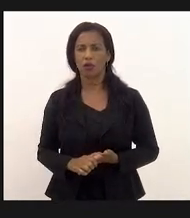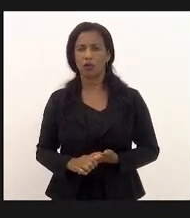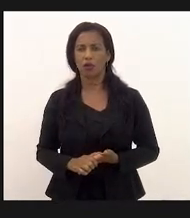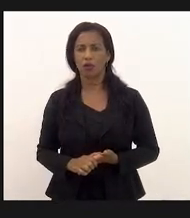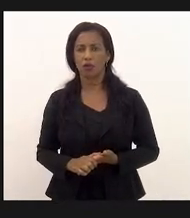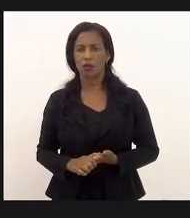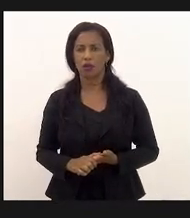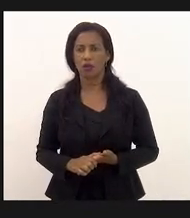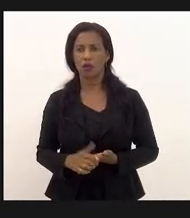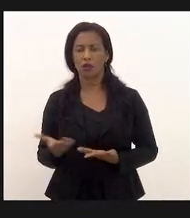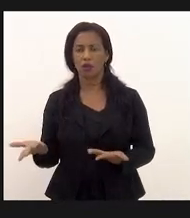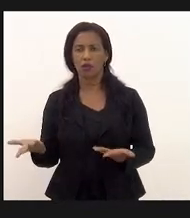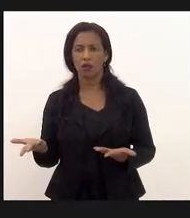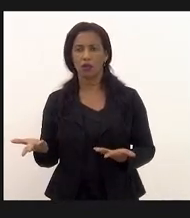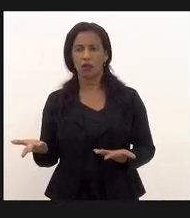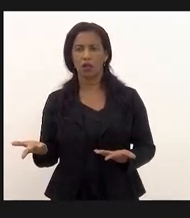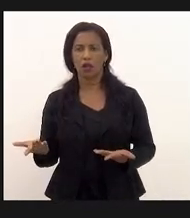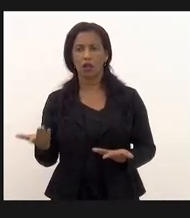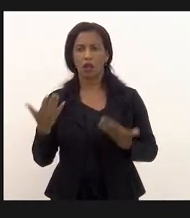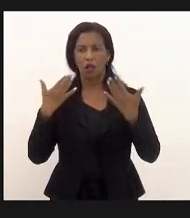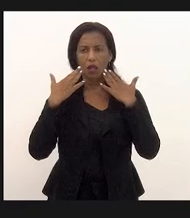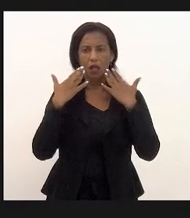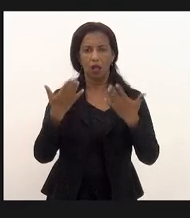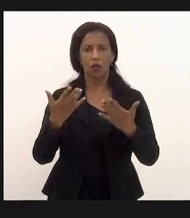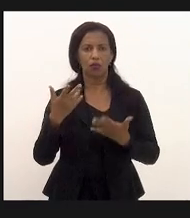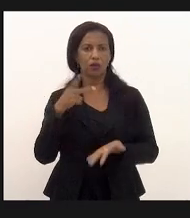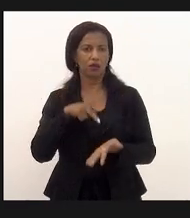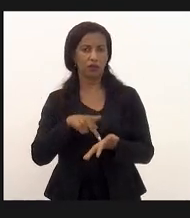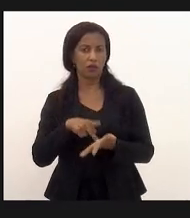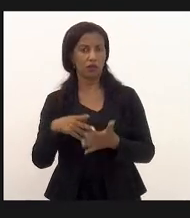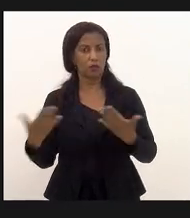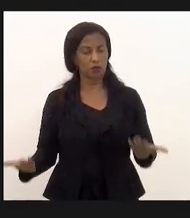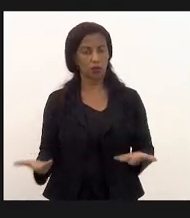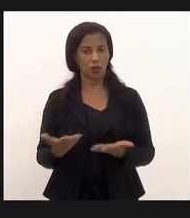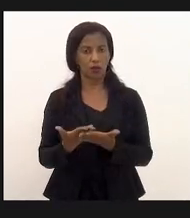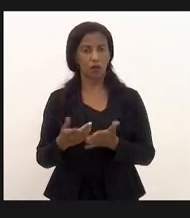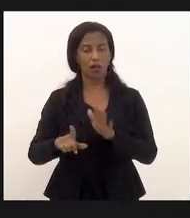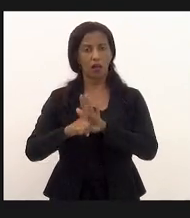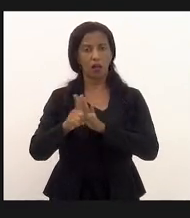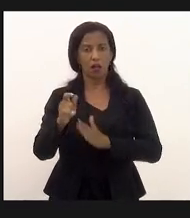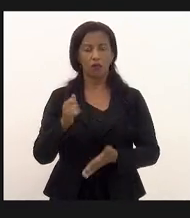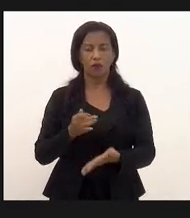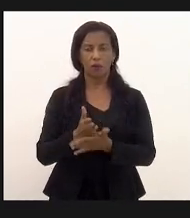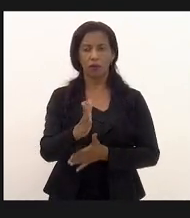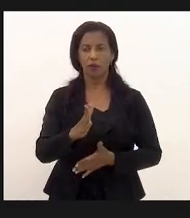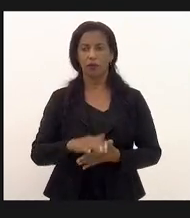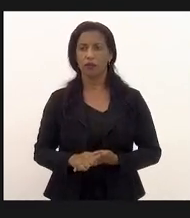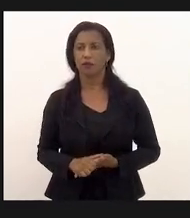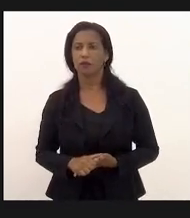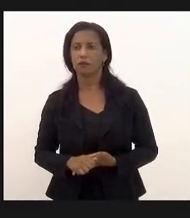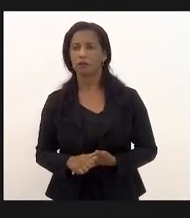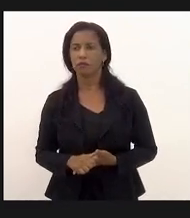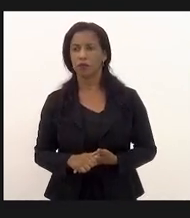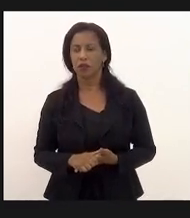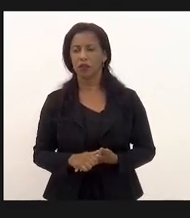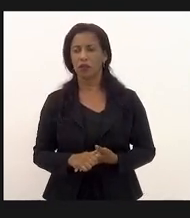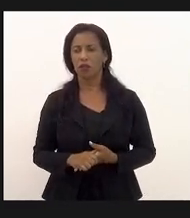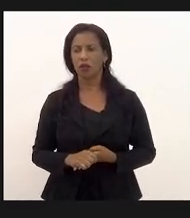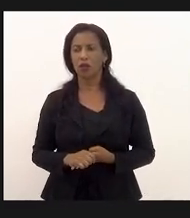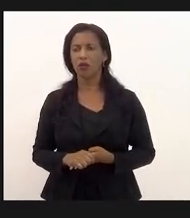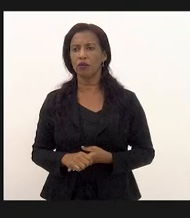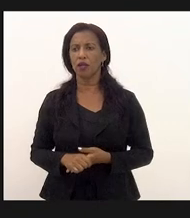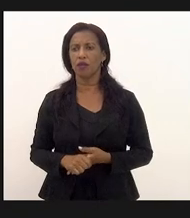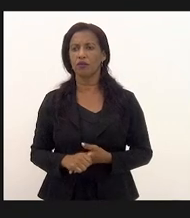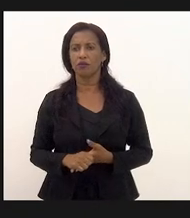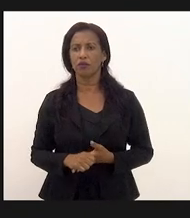e por sua vez essa isenção não está valendo mas olha a lei foi aprovada nesta casa e foi sancionada